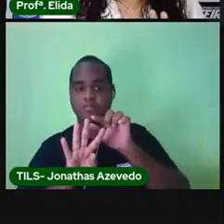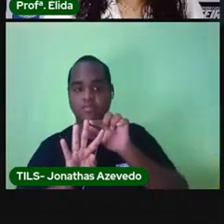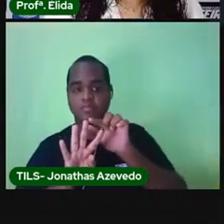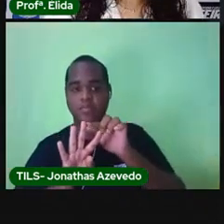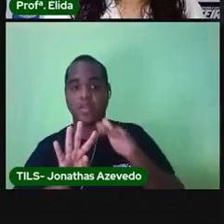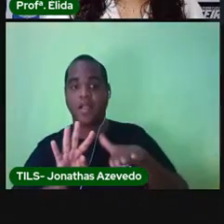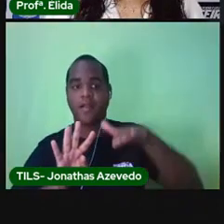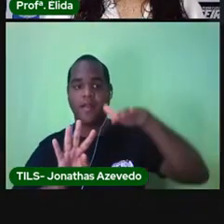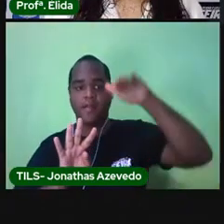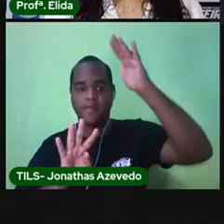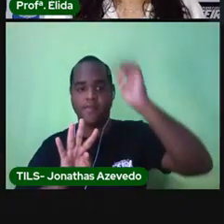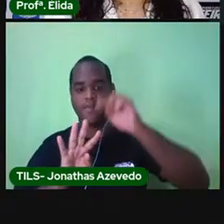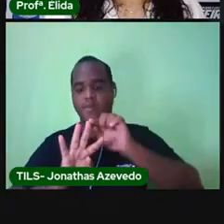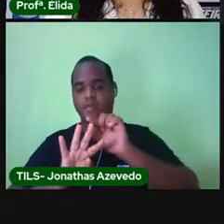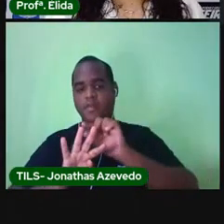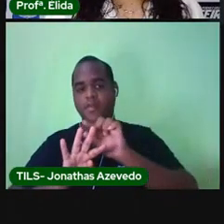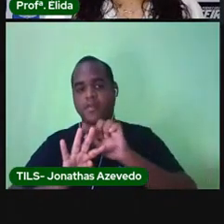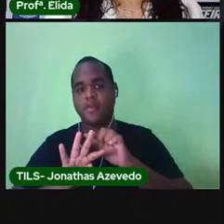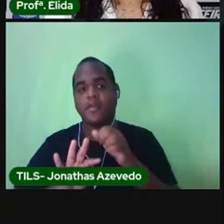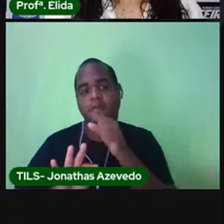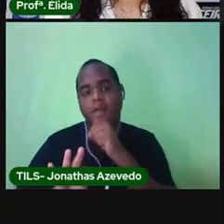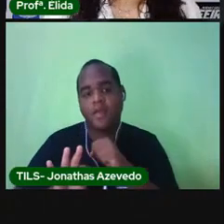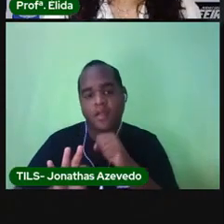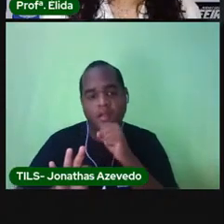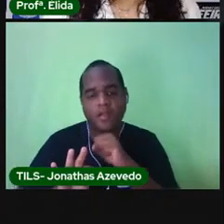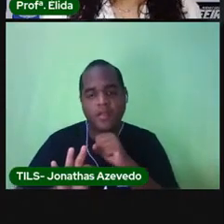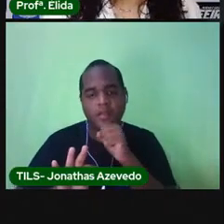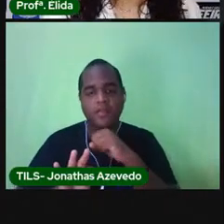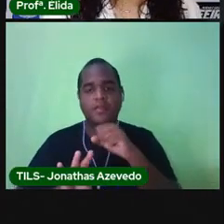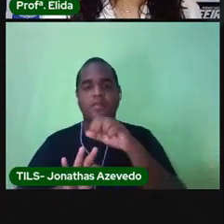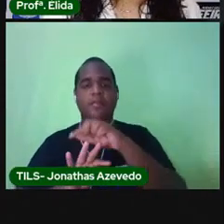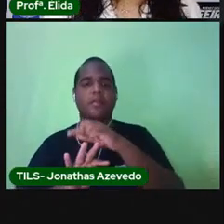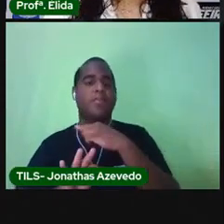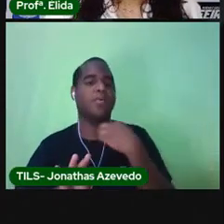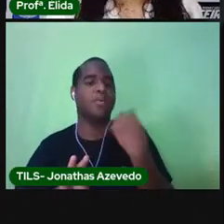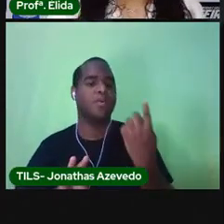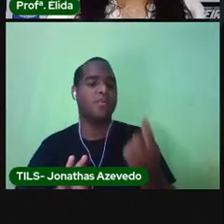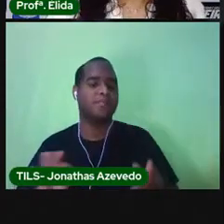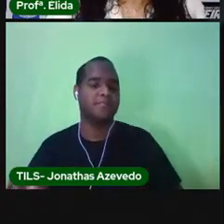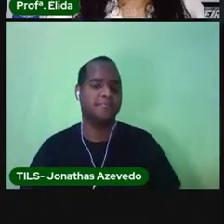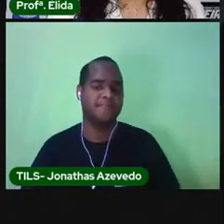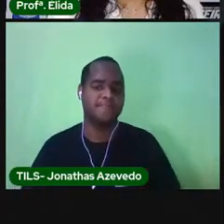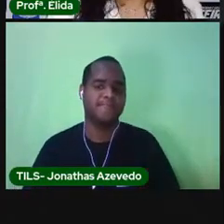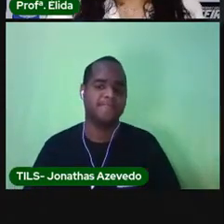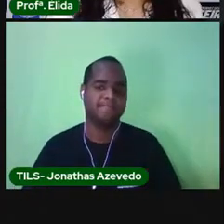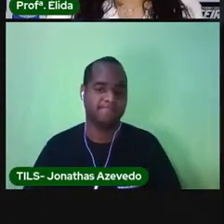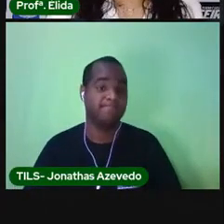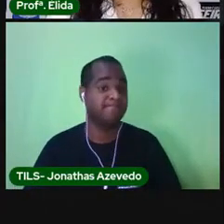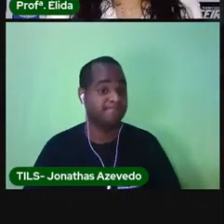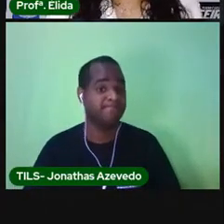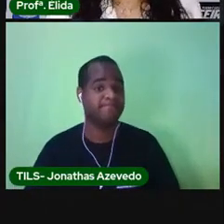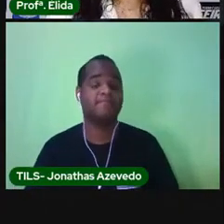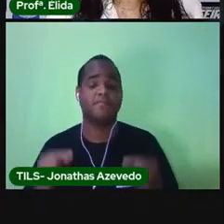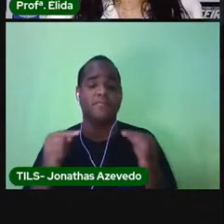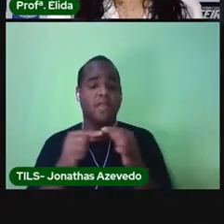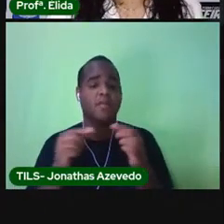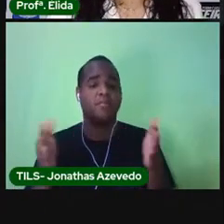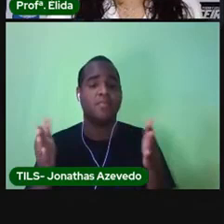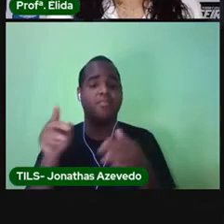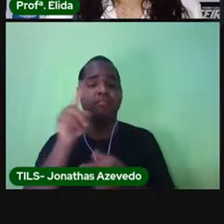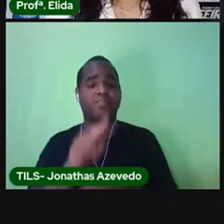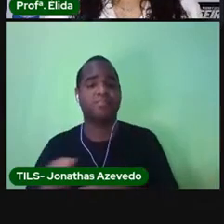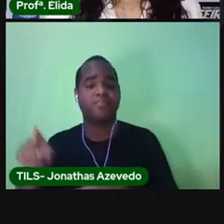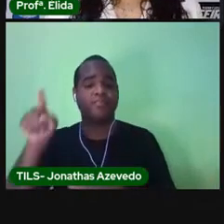cresce, envelhece e morre. Esse é o ciclo da vida e